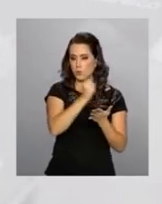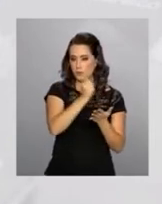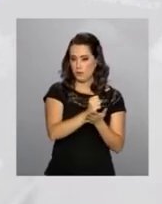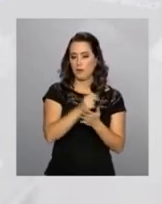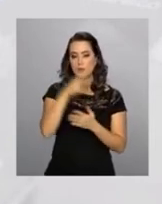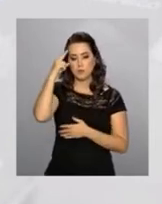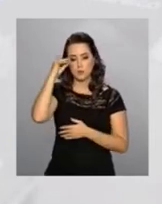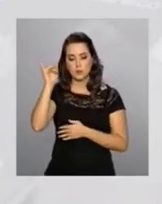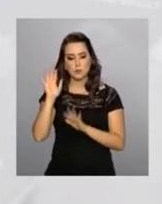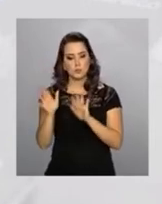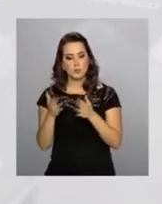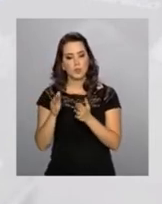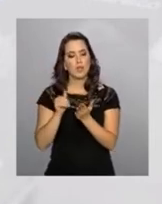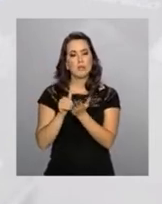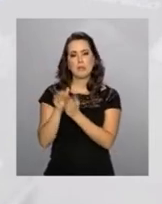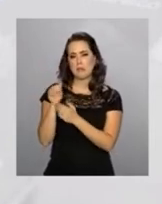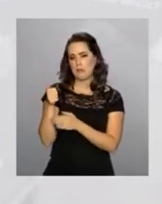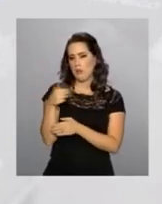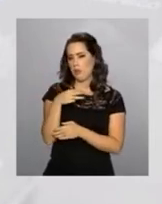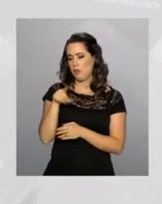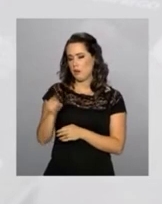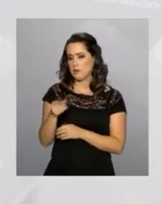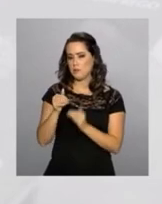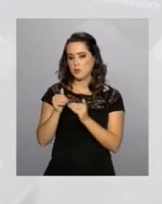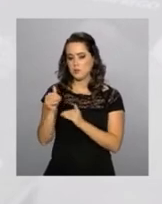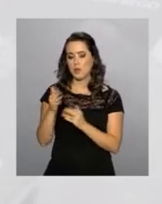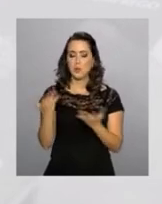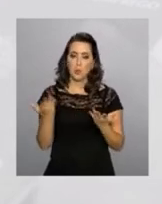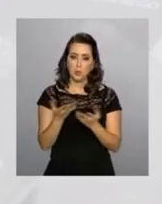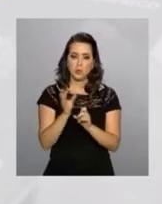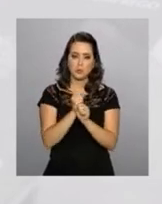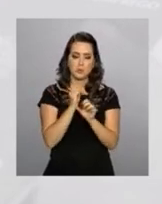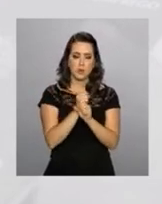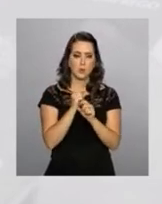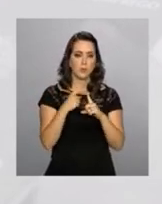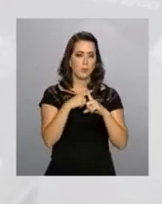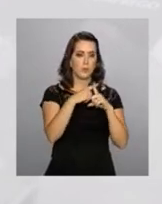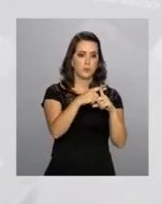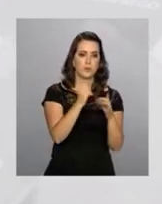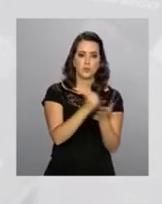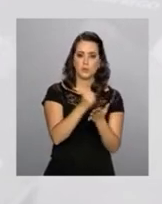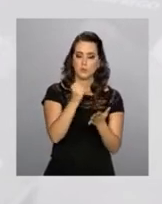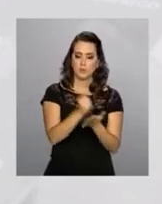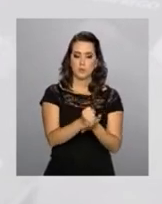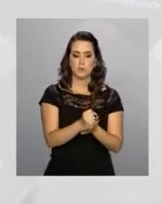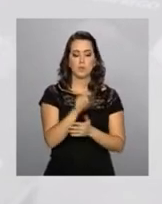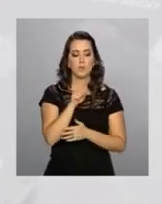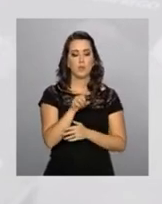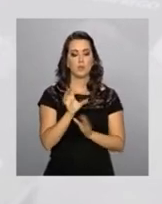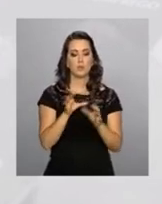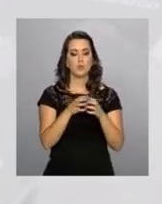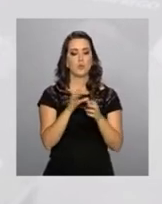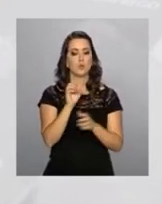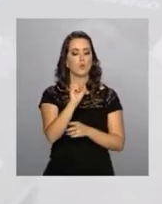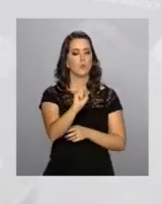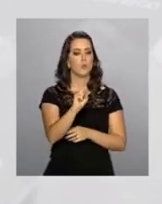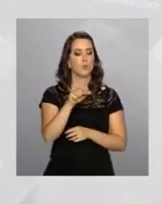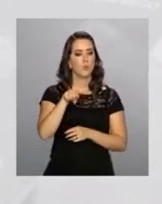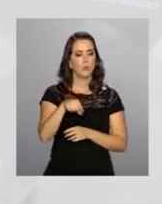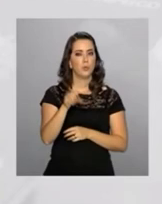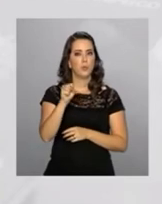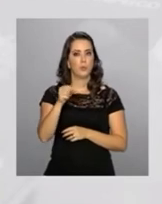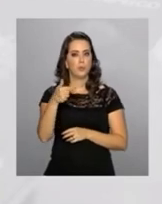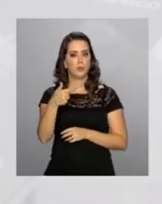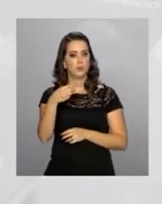pouco mais de 13 mil demissões, resultando num saldo positivo na contratação desses emigrantes. Os